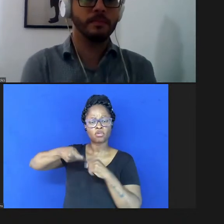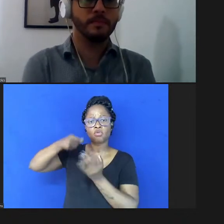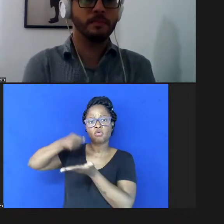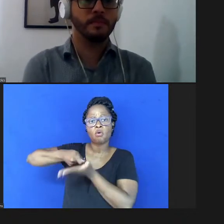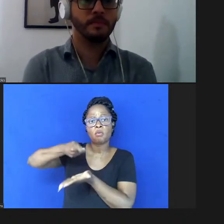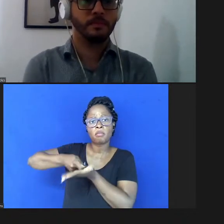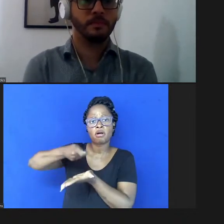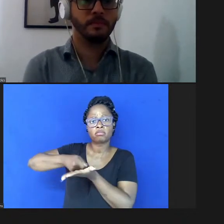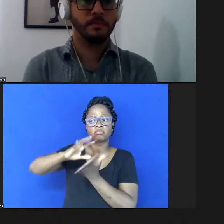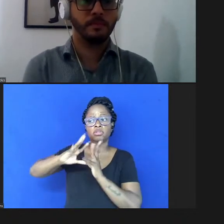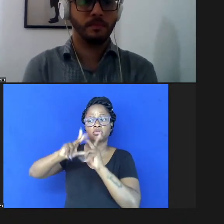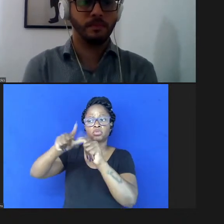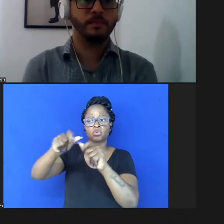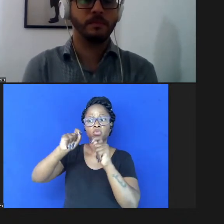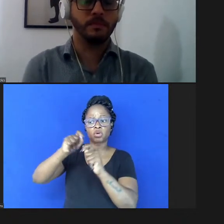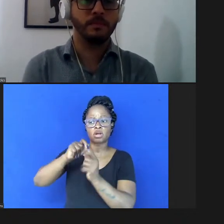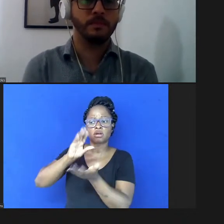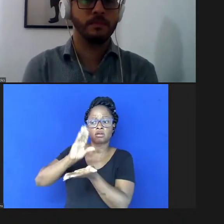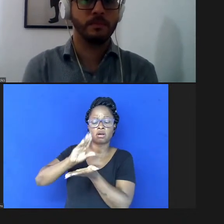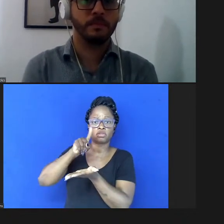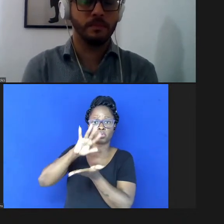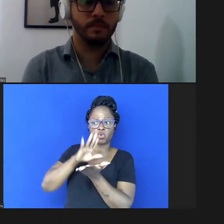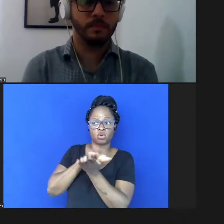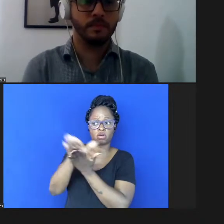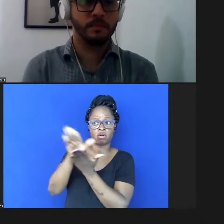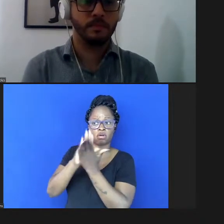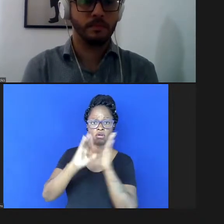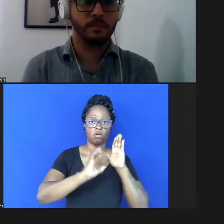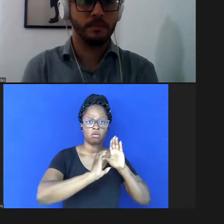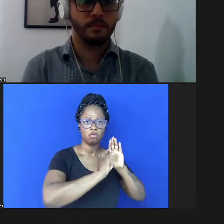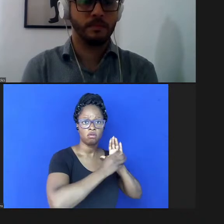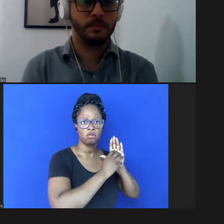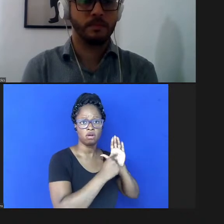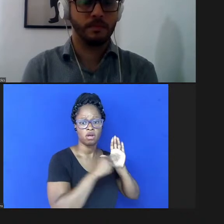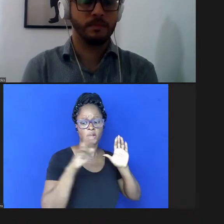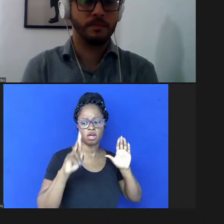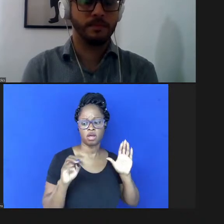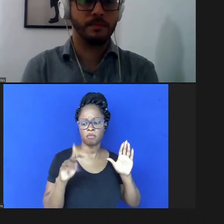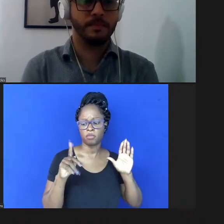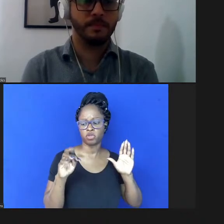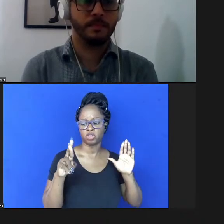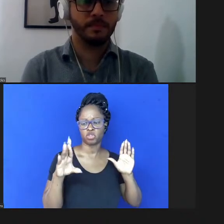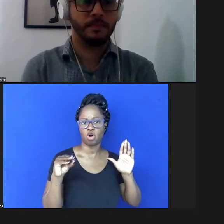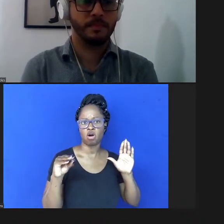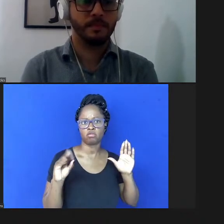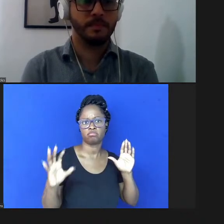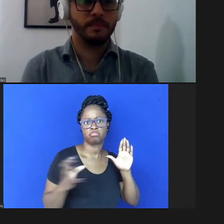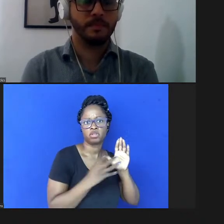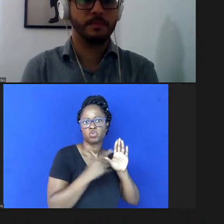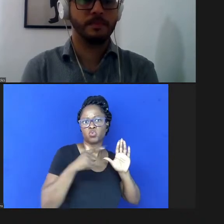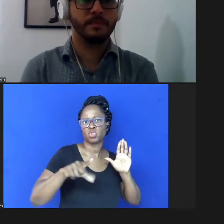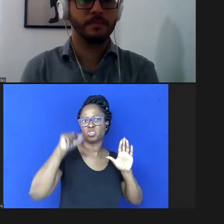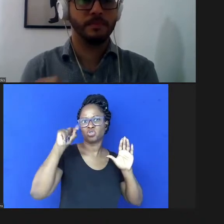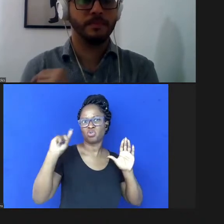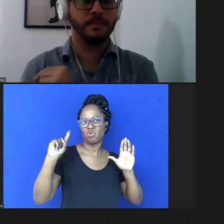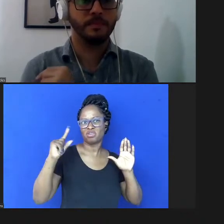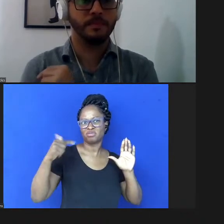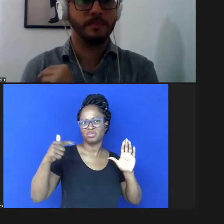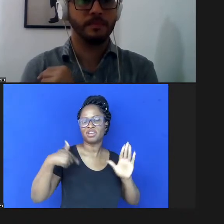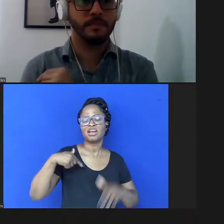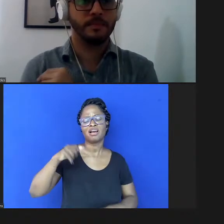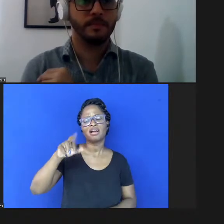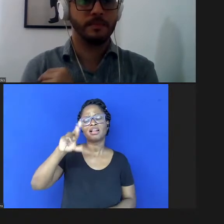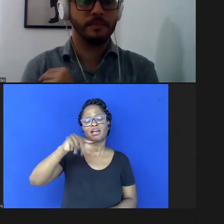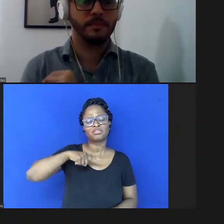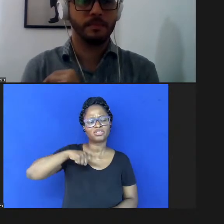toda a produção científica deles no repositório não havia escolha claro que sim eles tinham a opção tinham a opção de